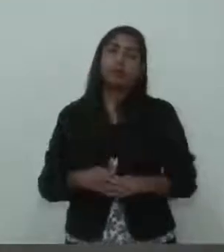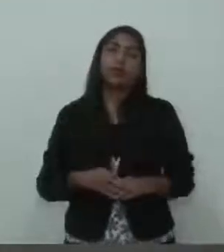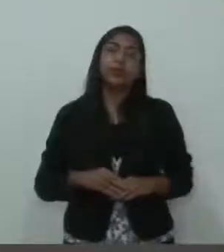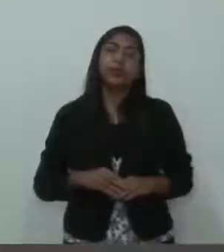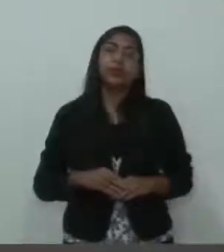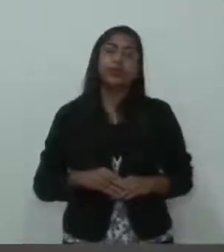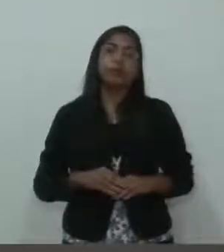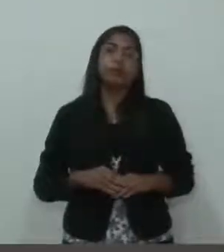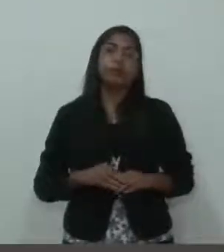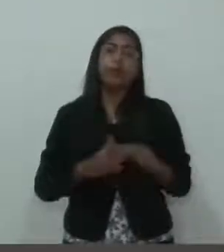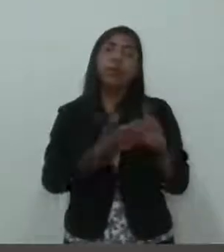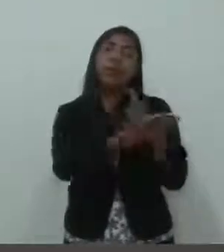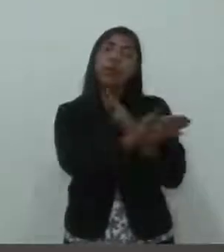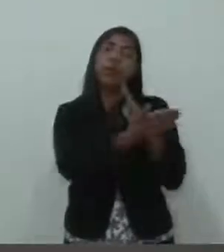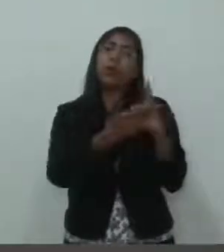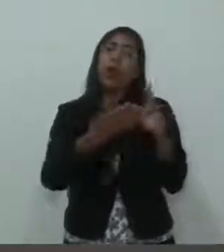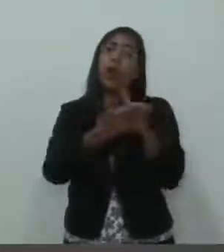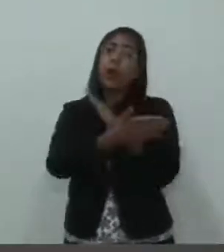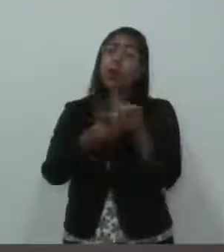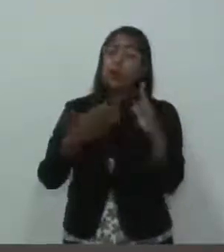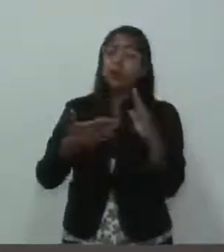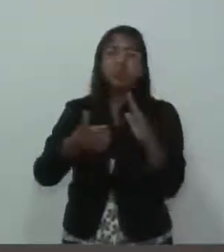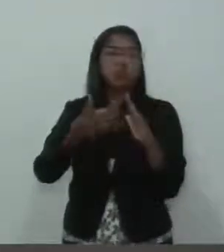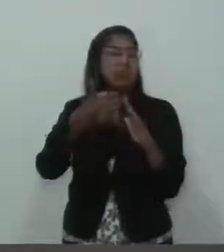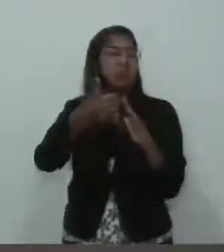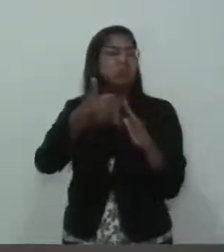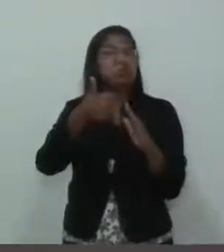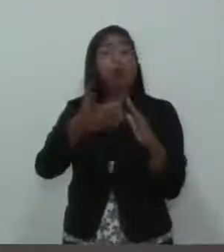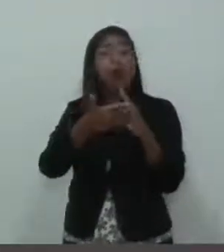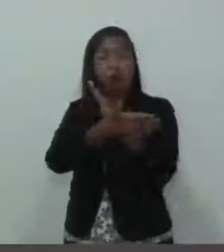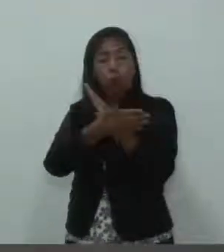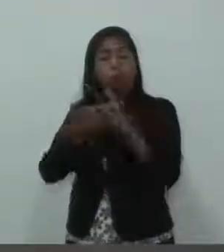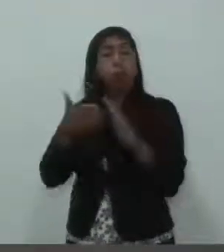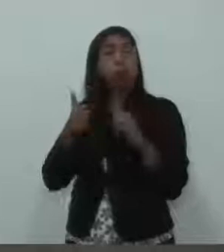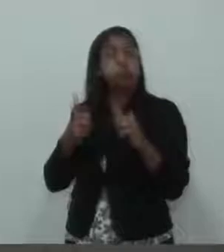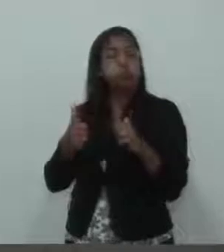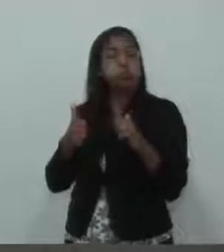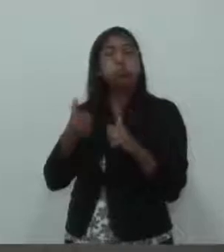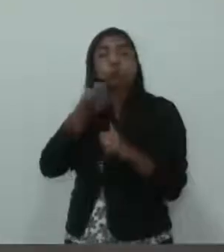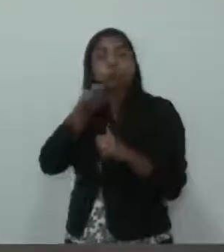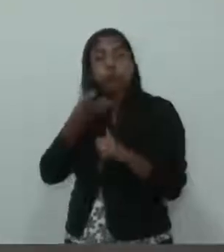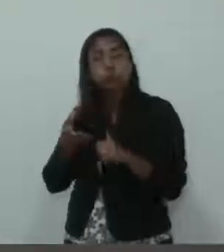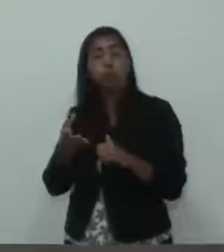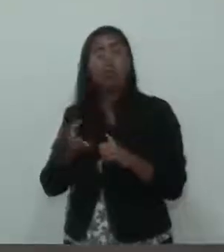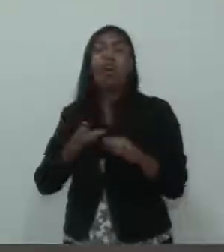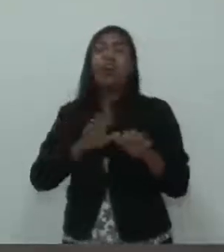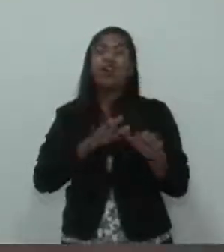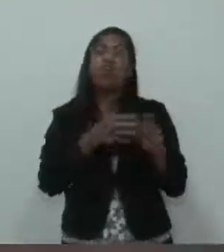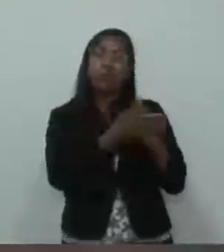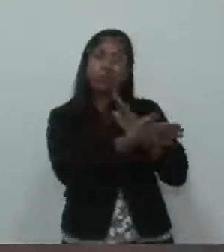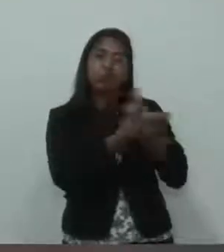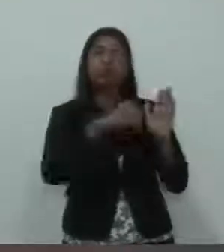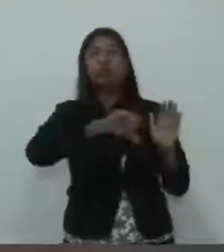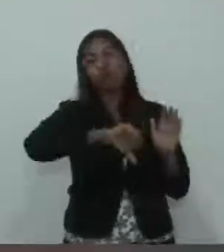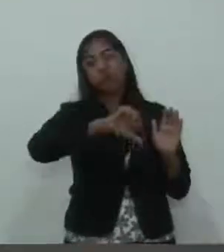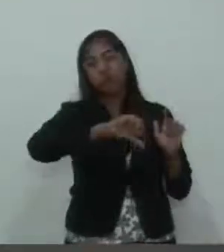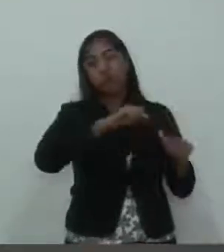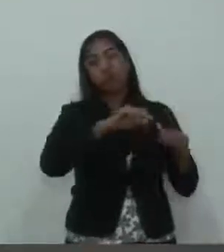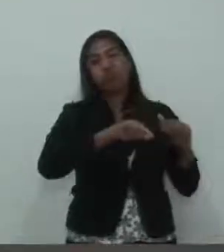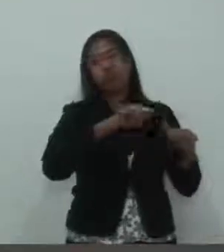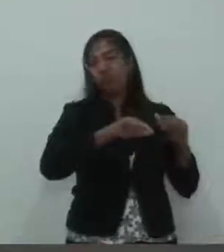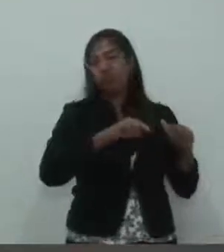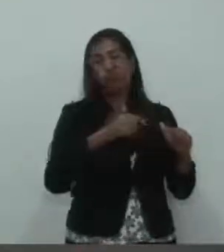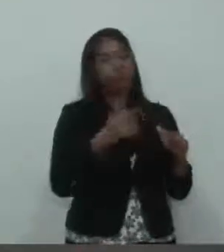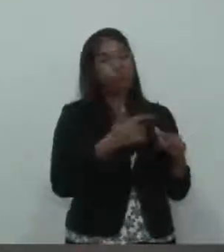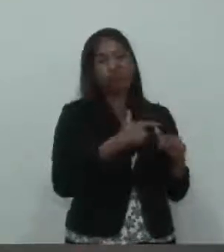funcionários, alguns excepcionais, outros bons que cumprem, e tem uma fatia também daqueles ruins, que é algo que a gente precisaria até